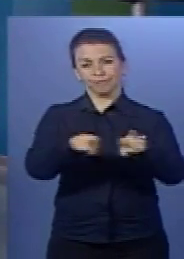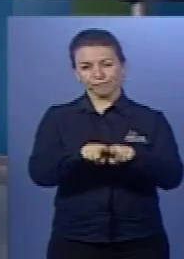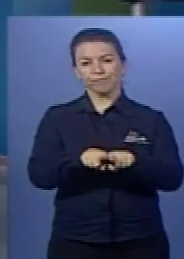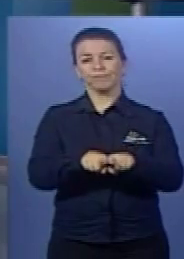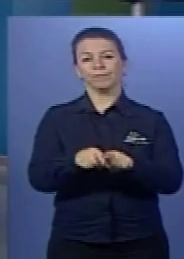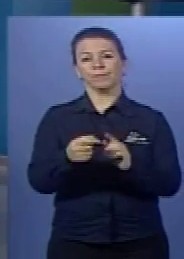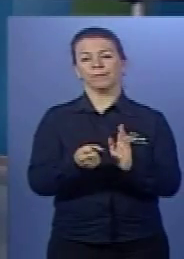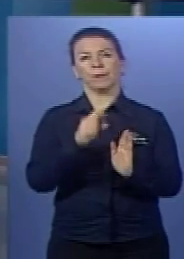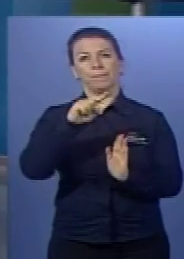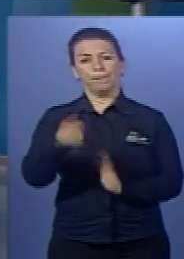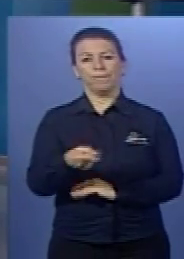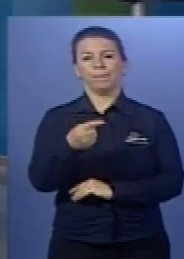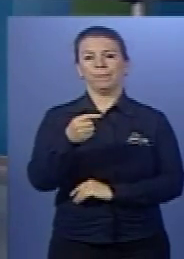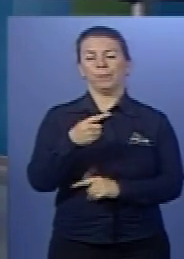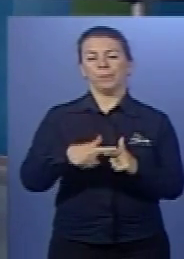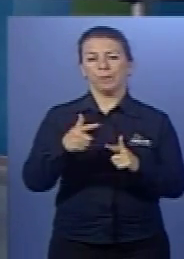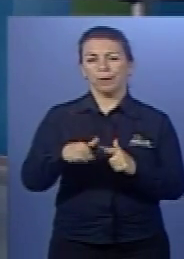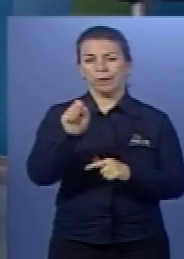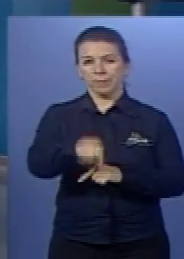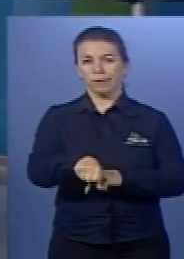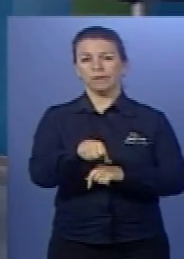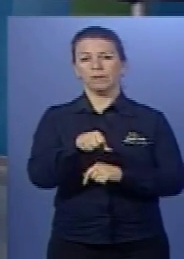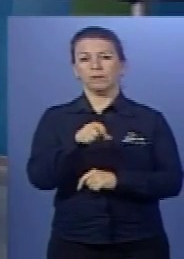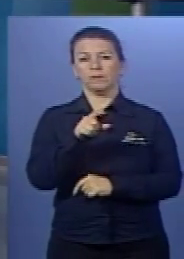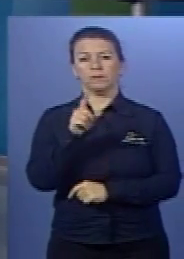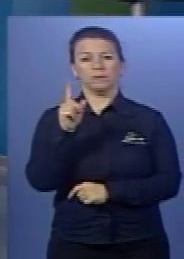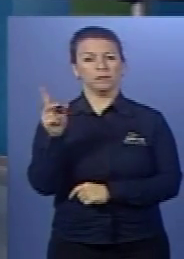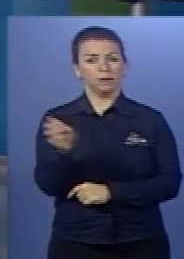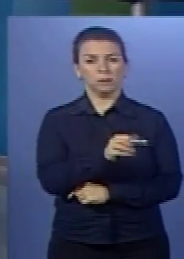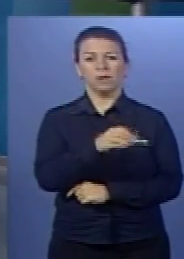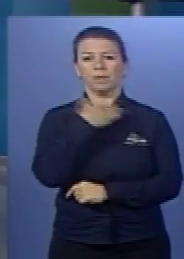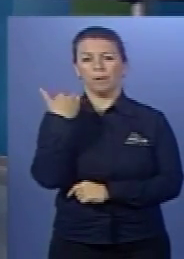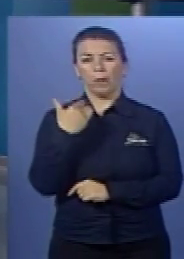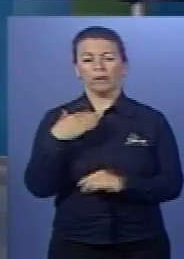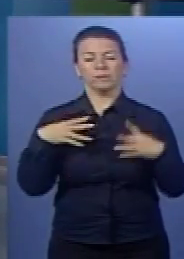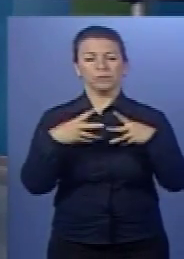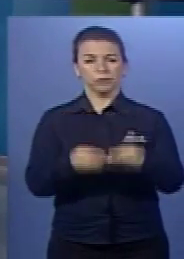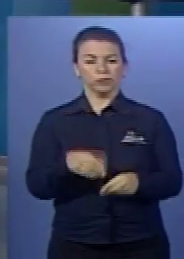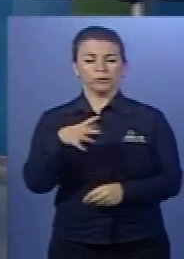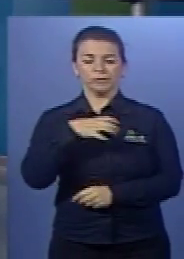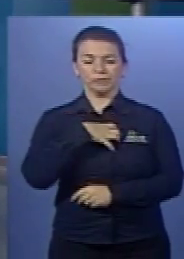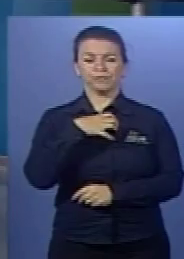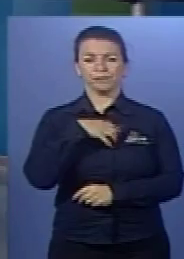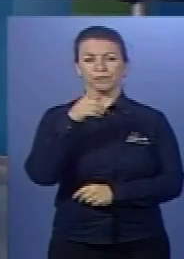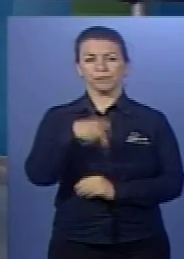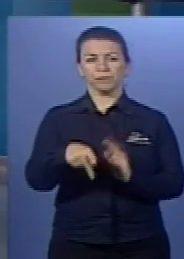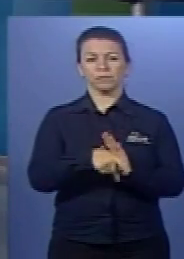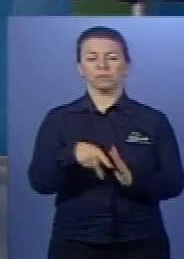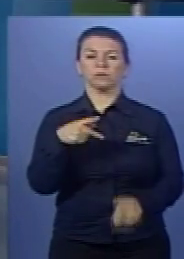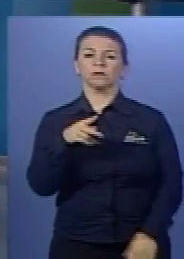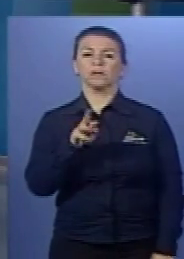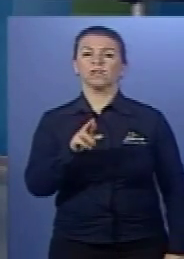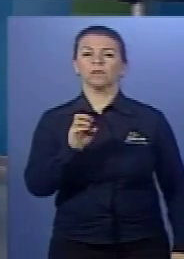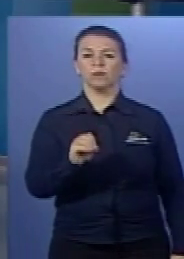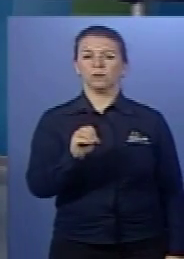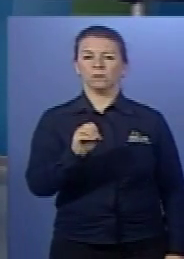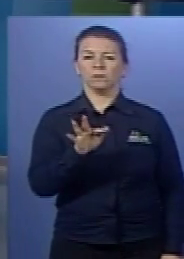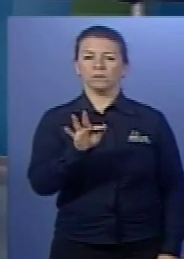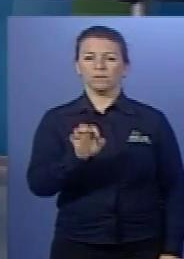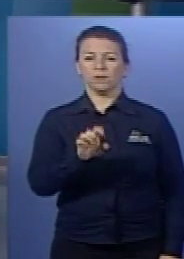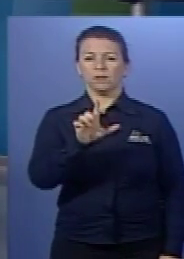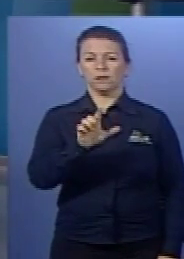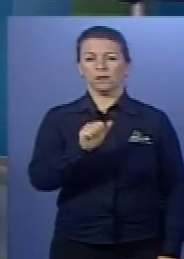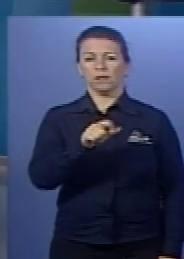mil casos, dois mil casos, cem mortos. Então, é exatamente nesse sentido. É a profilaxia. Aí é que o INEP